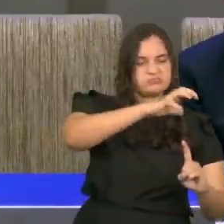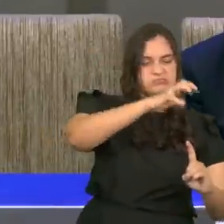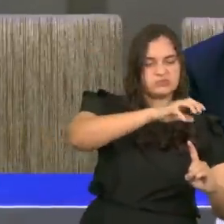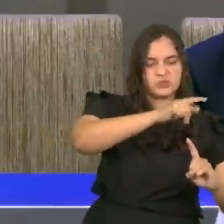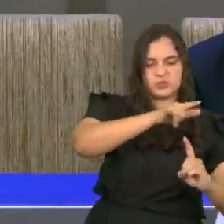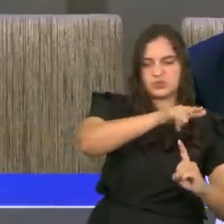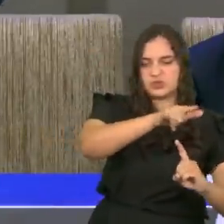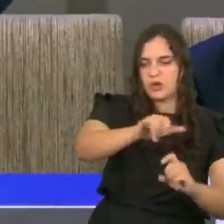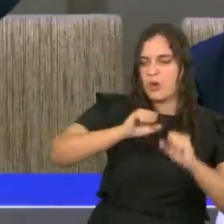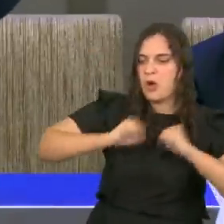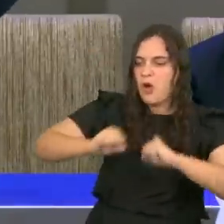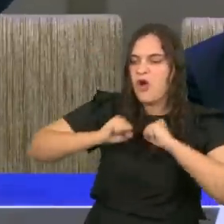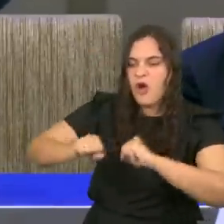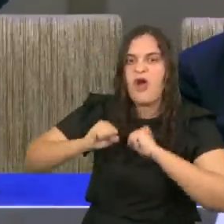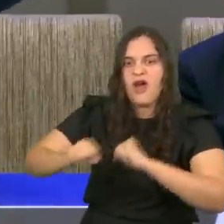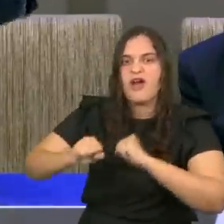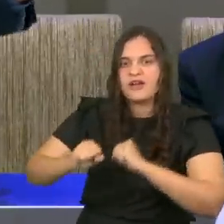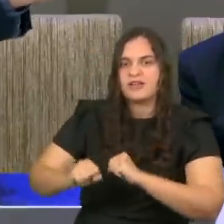correndo,